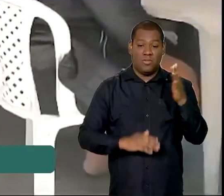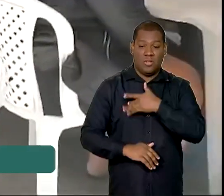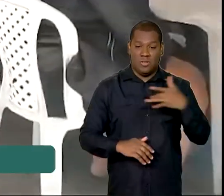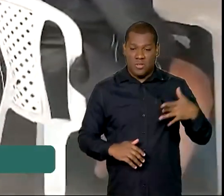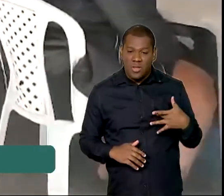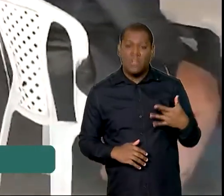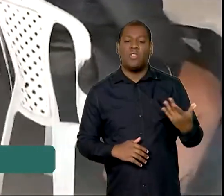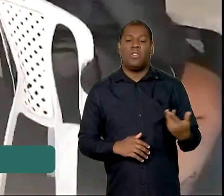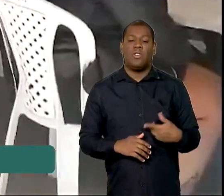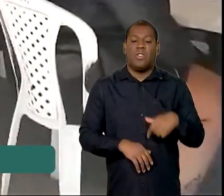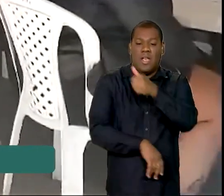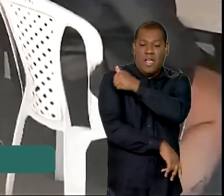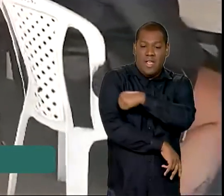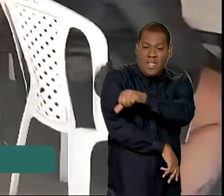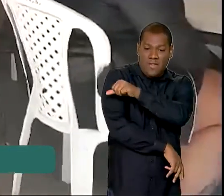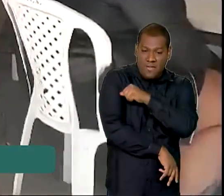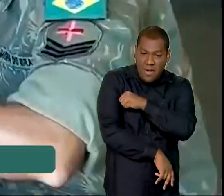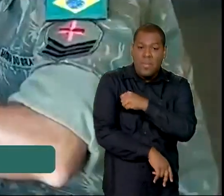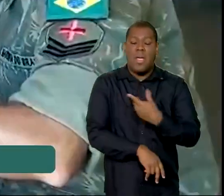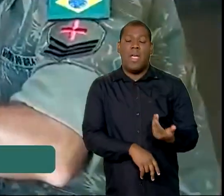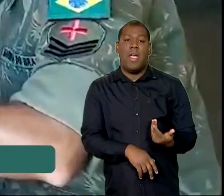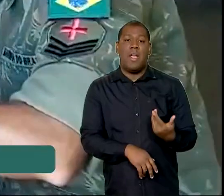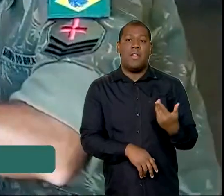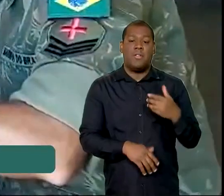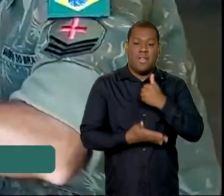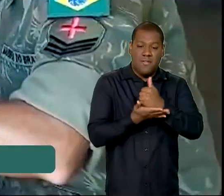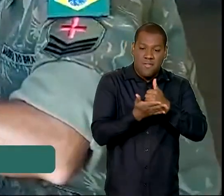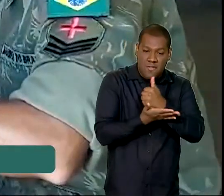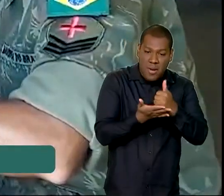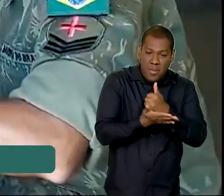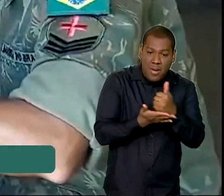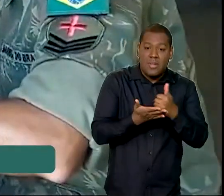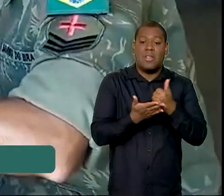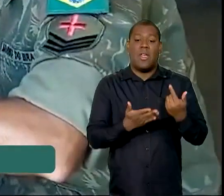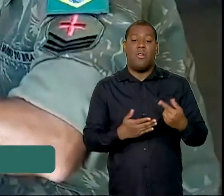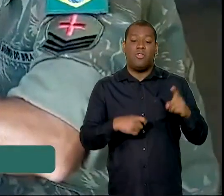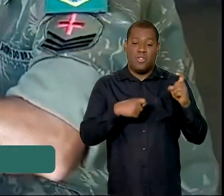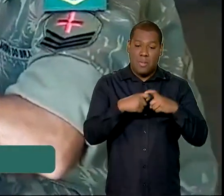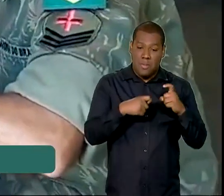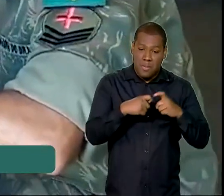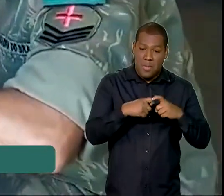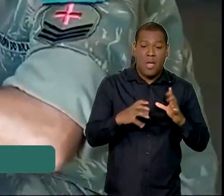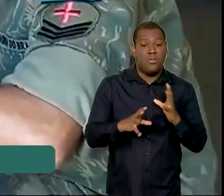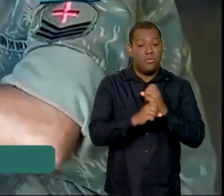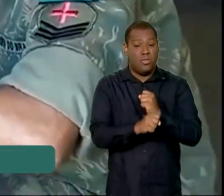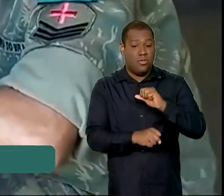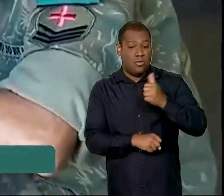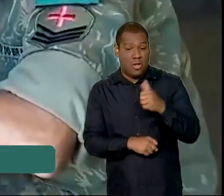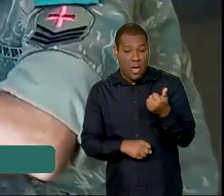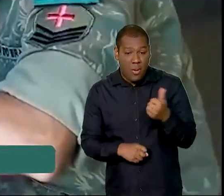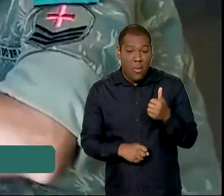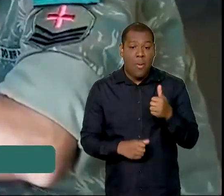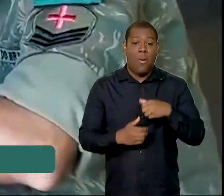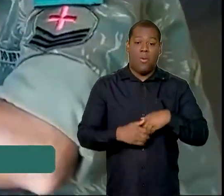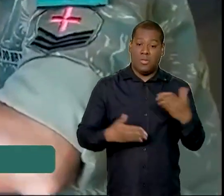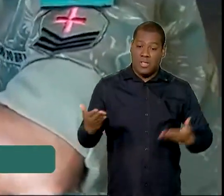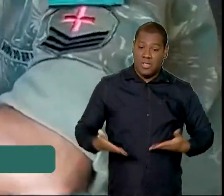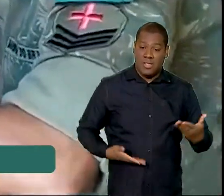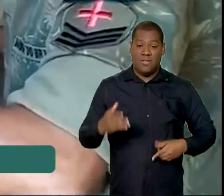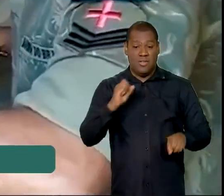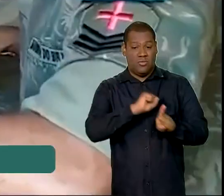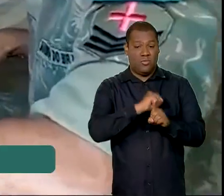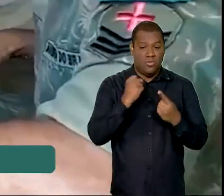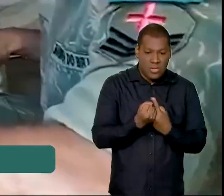farmacêuticos, assistentes sociais e 11 médicos nas modalidades de clínica geral, ortopedia,